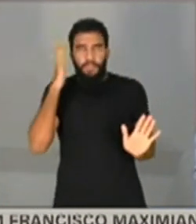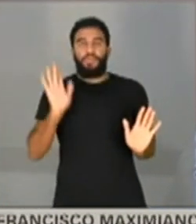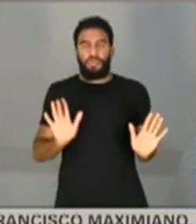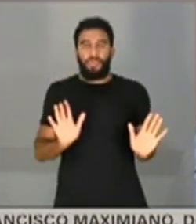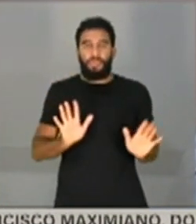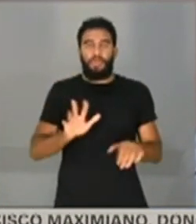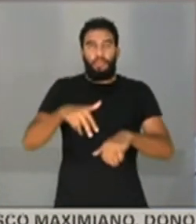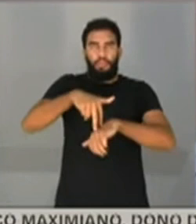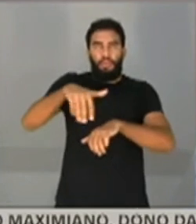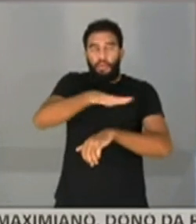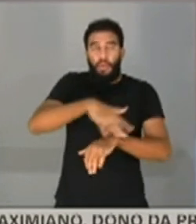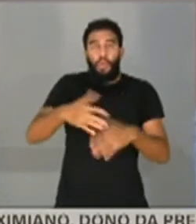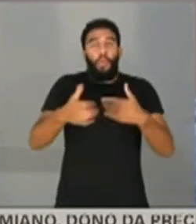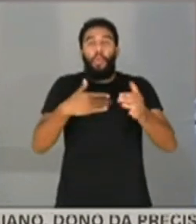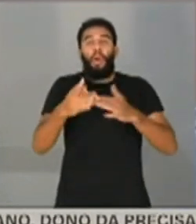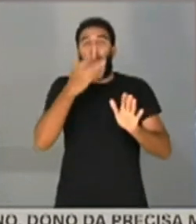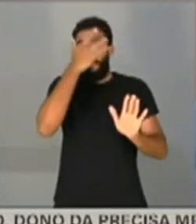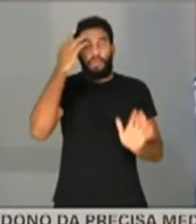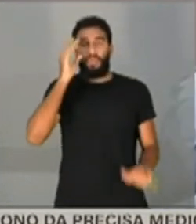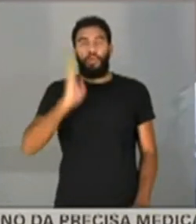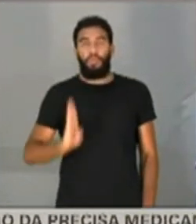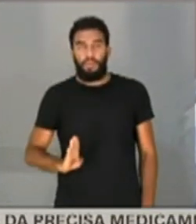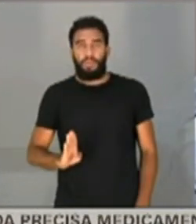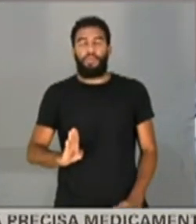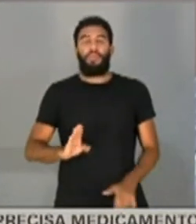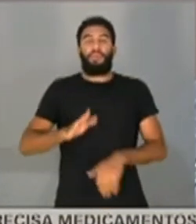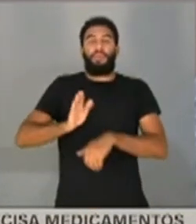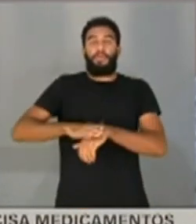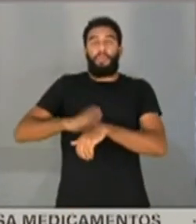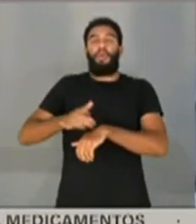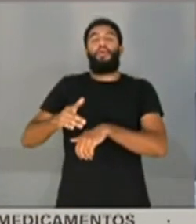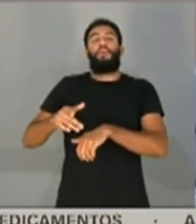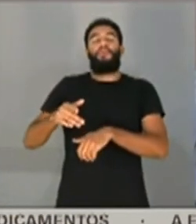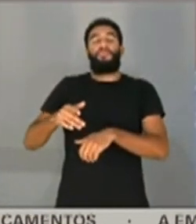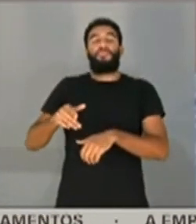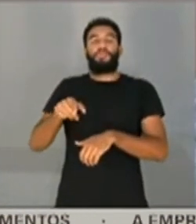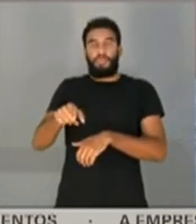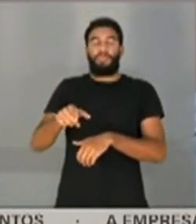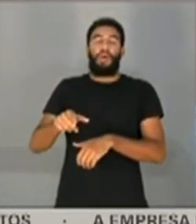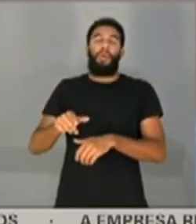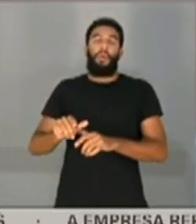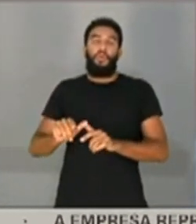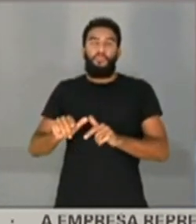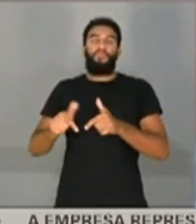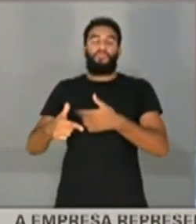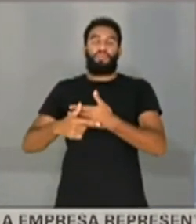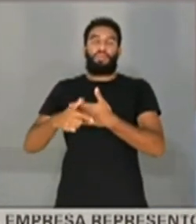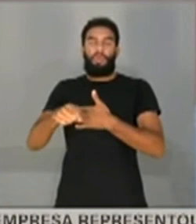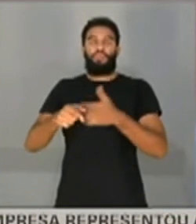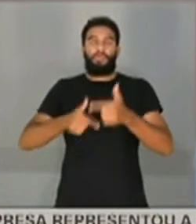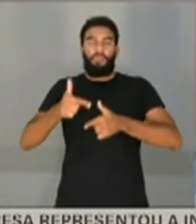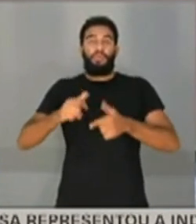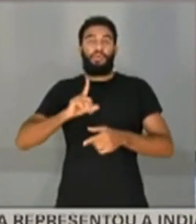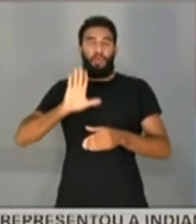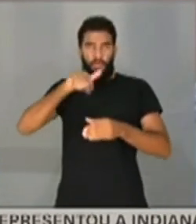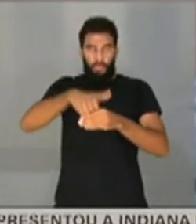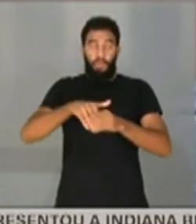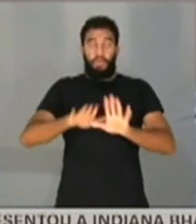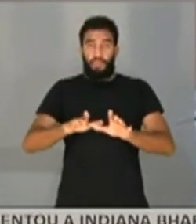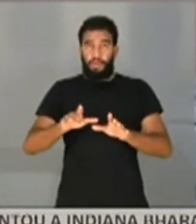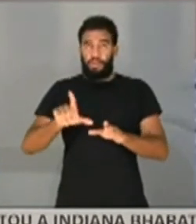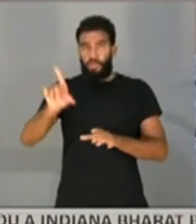e de qualquer brasileiro que, exercendo seu direito a voto, escolhe os seus representantes. Em segundo lugar,